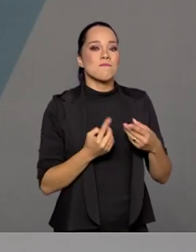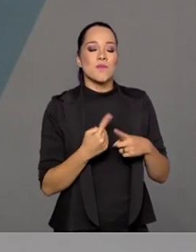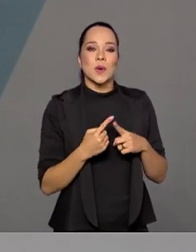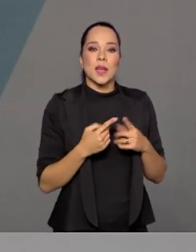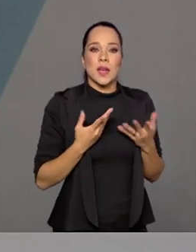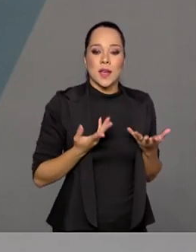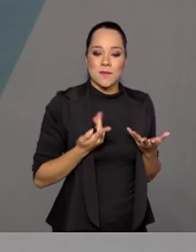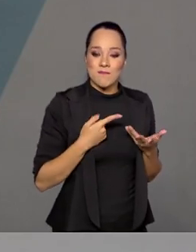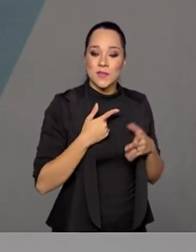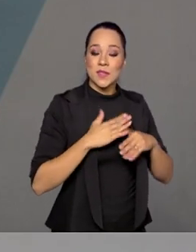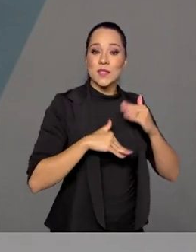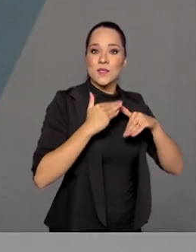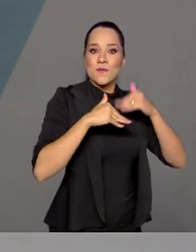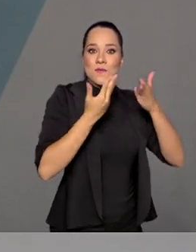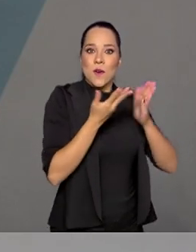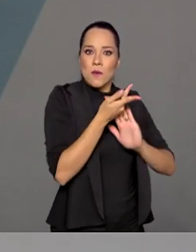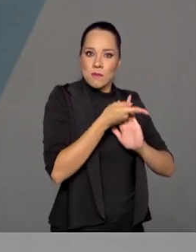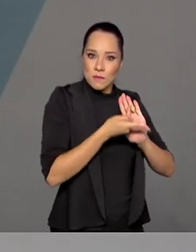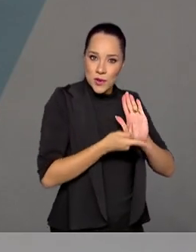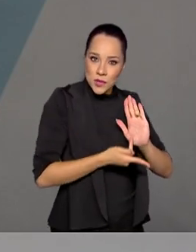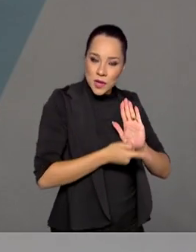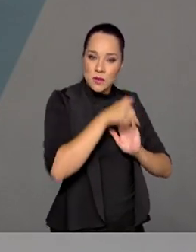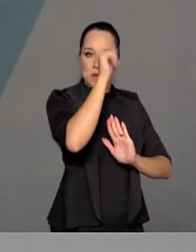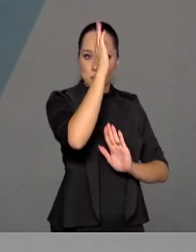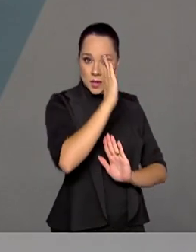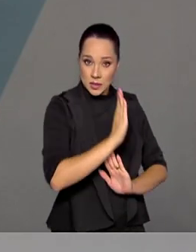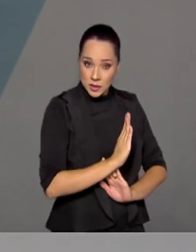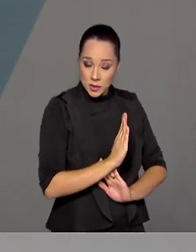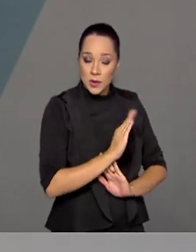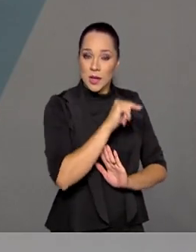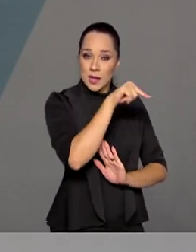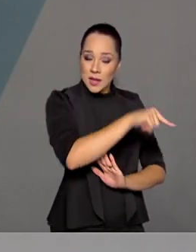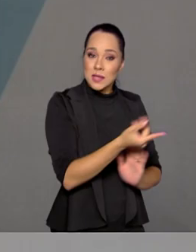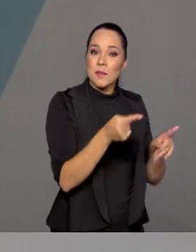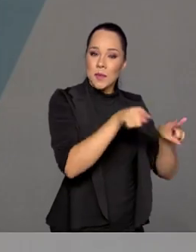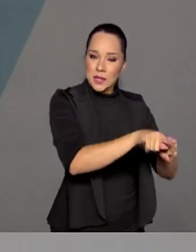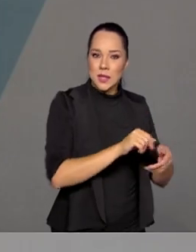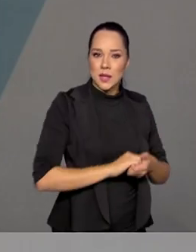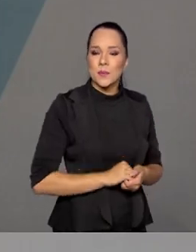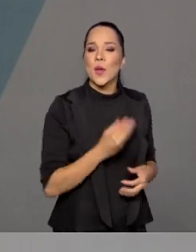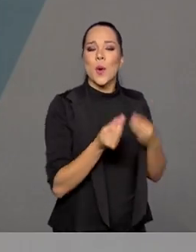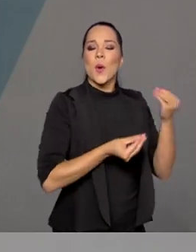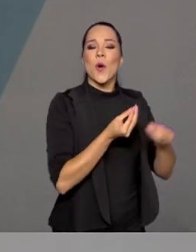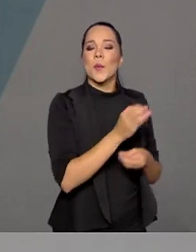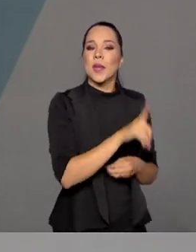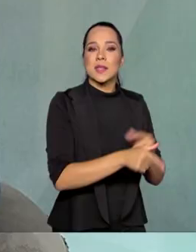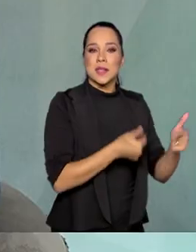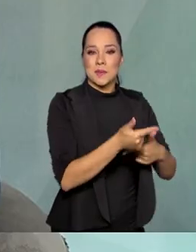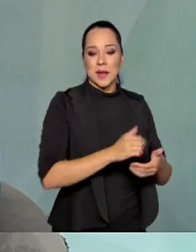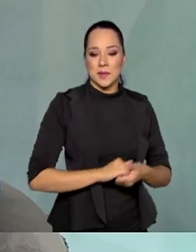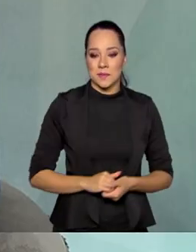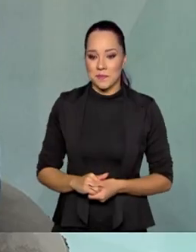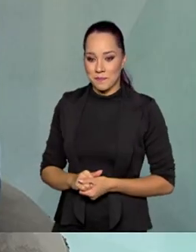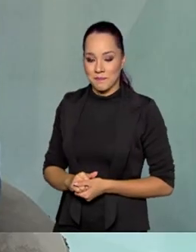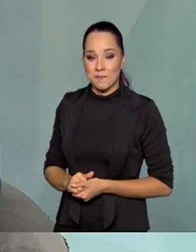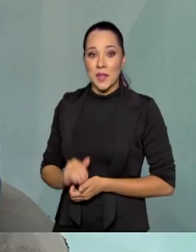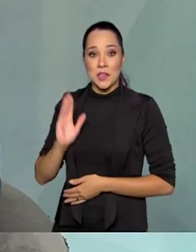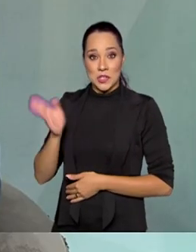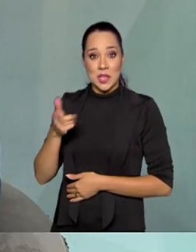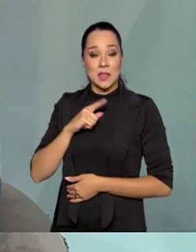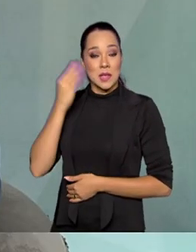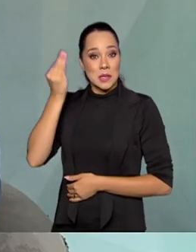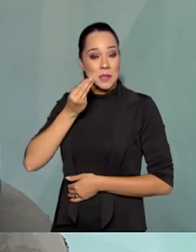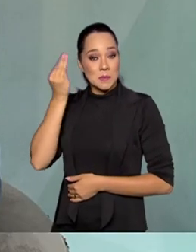desenvolvem-se projetos no Brasil a partir dessa parceria, né? Como é que está sendo esse trabalho? Nós já temos uma